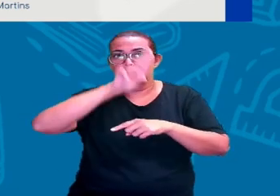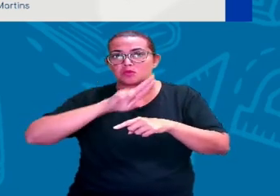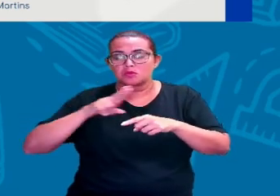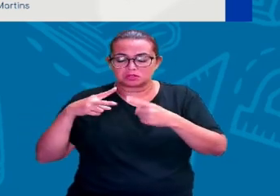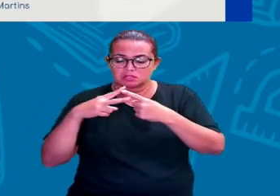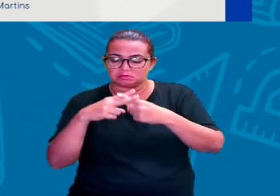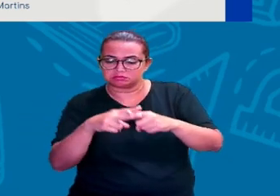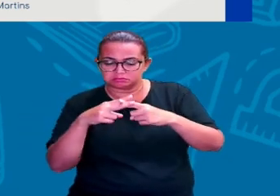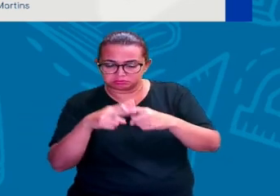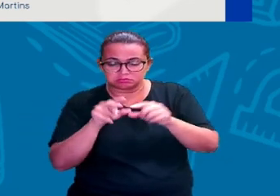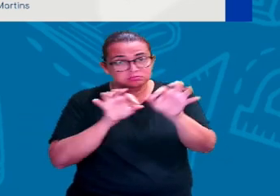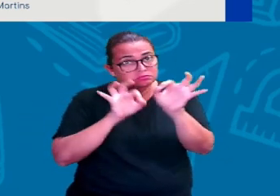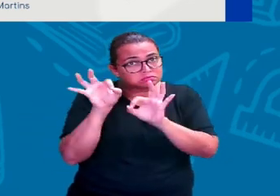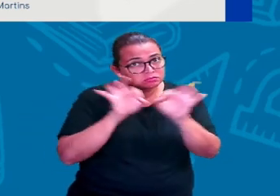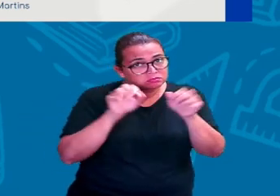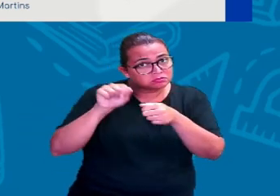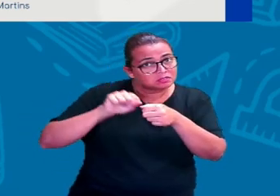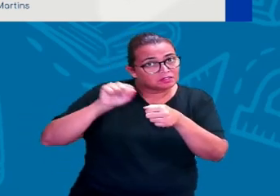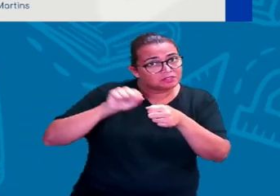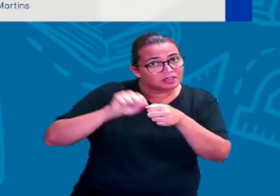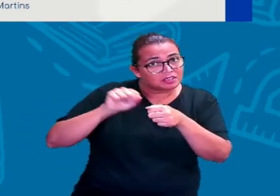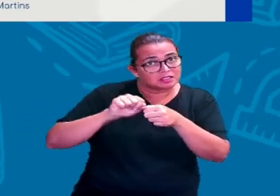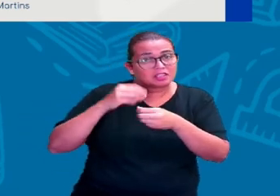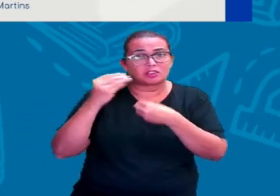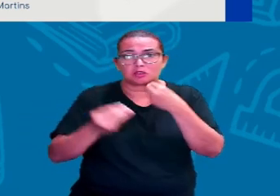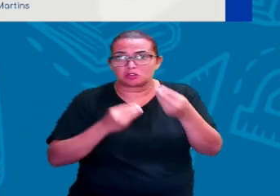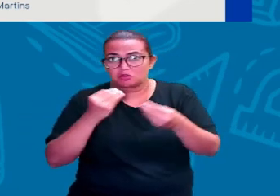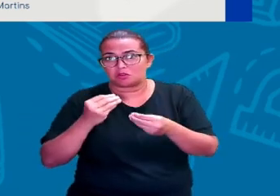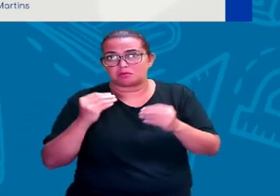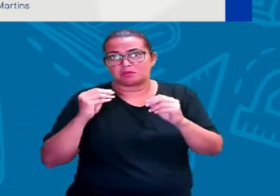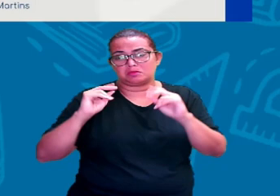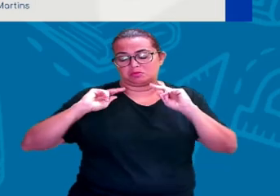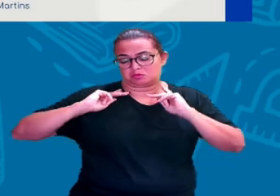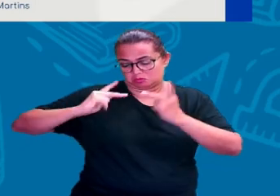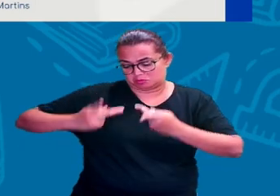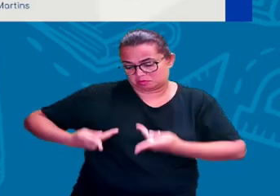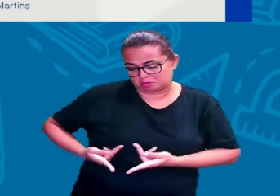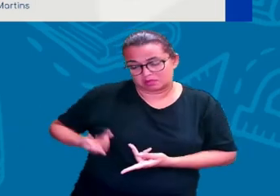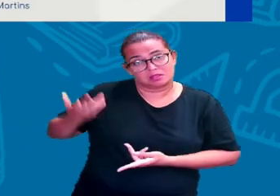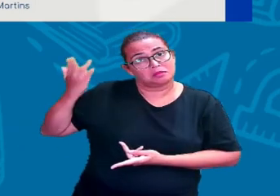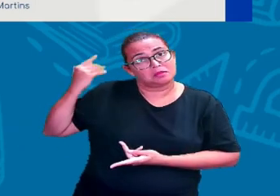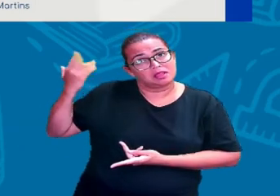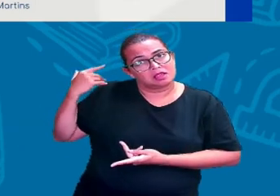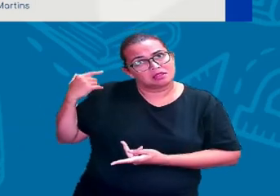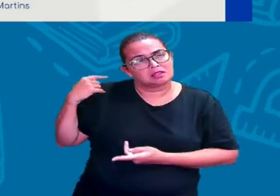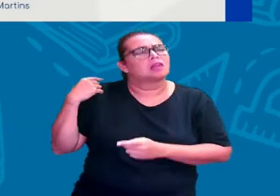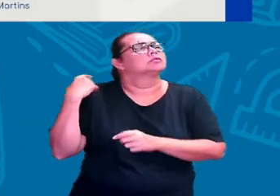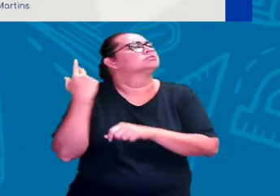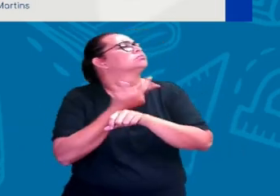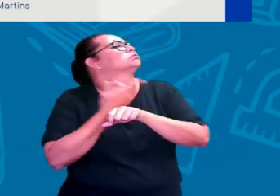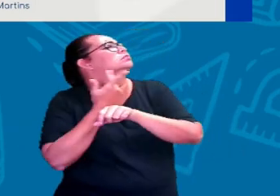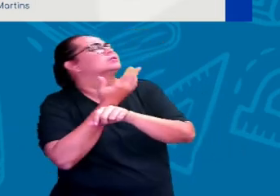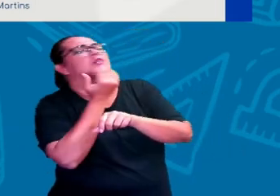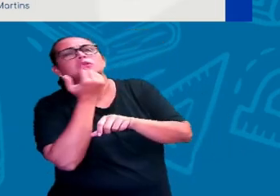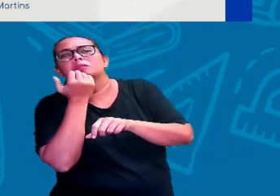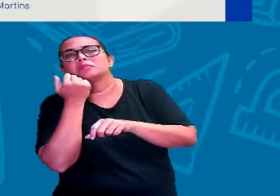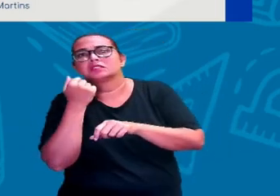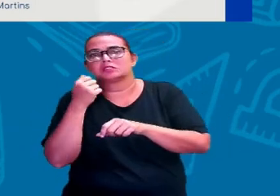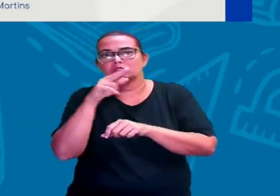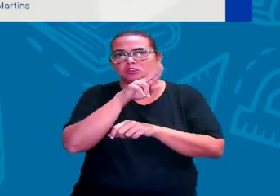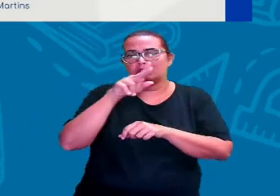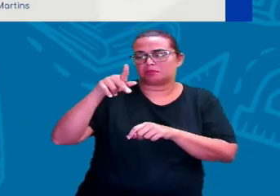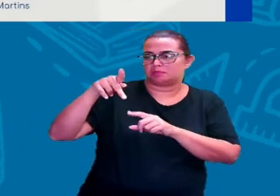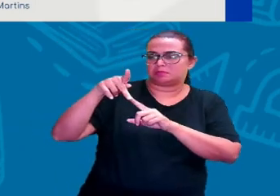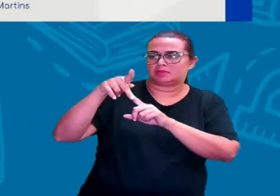seres humanos poderem sobreviver. Caçar, por exemplo, né? Então, paleolítico significa velha, paleo,